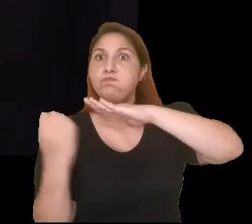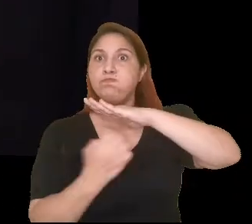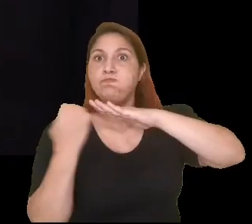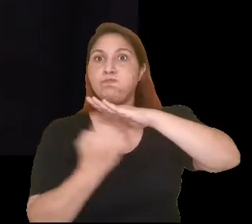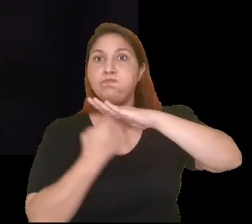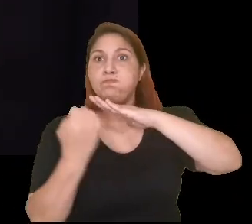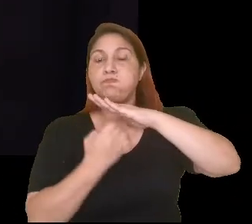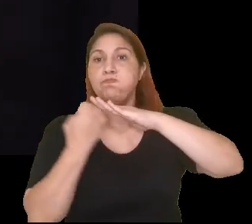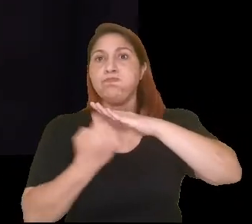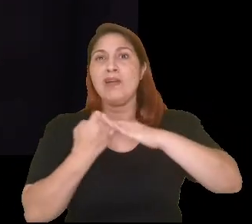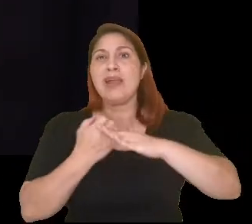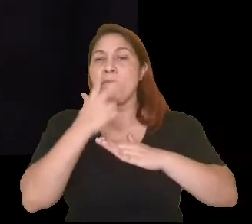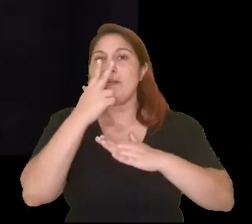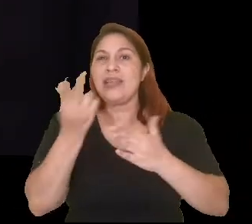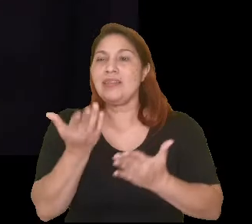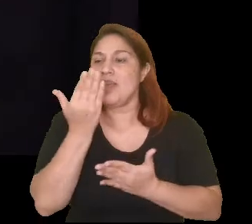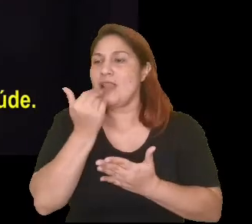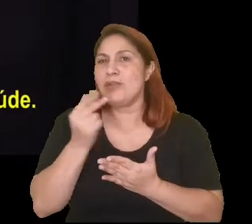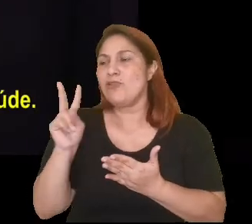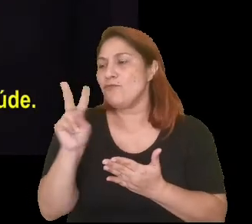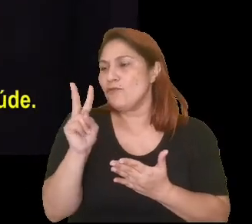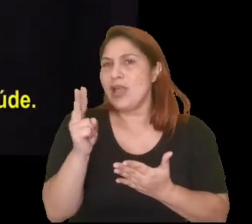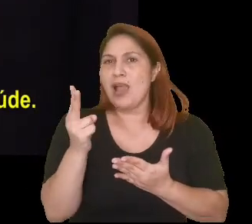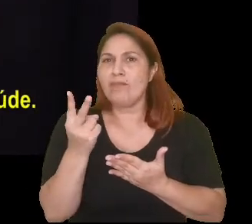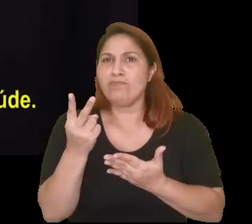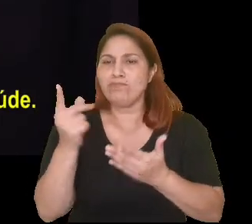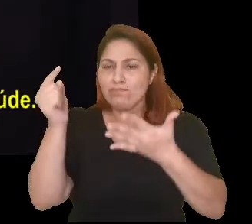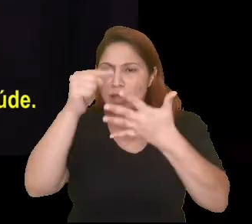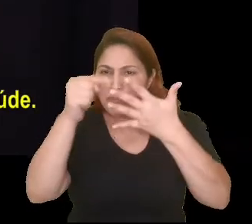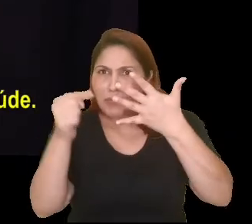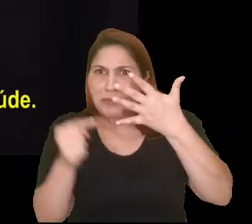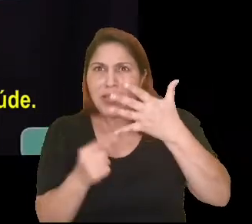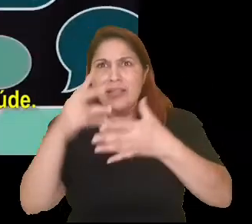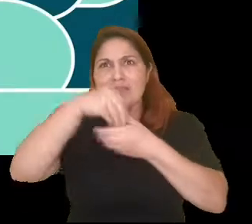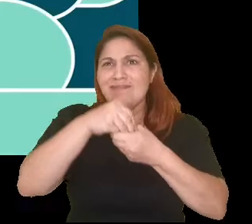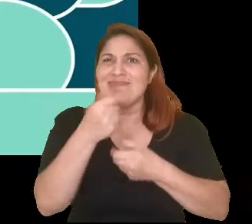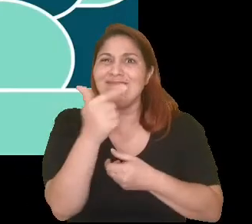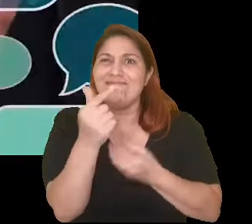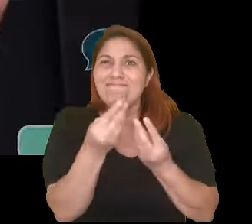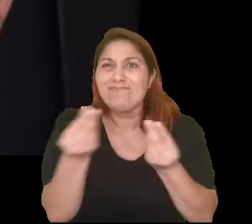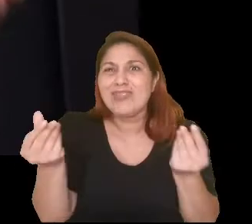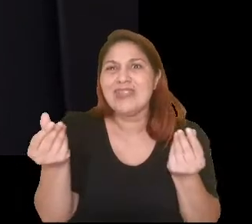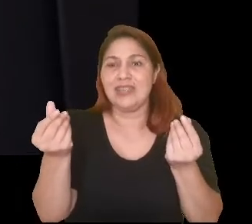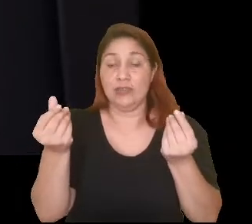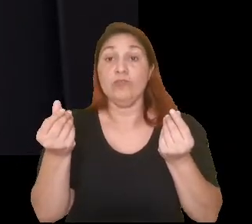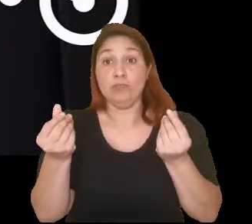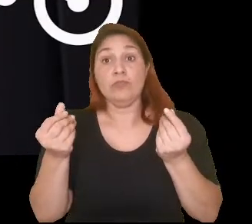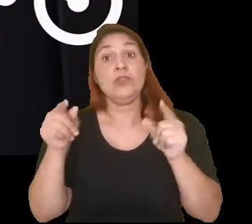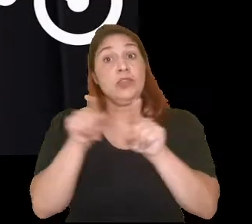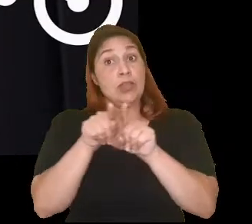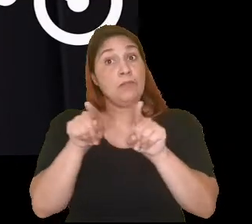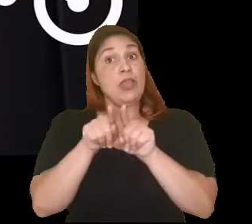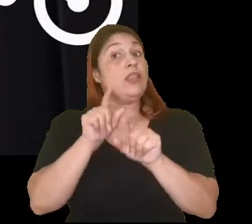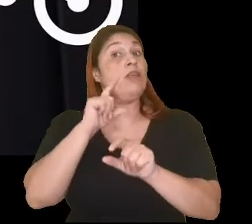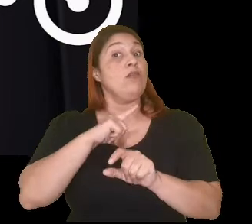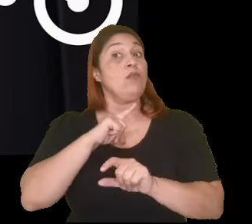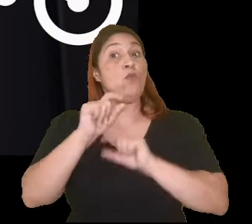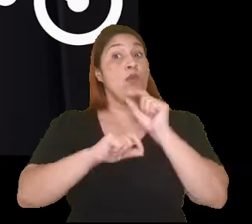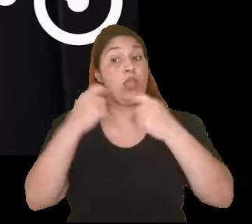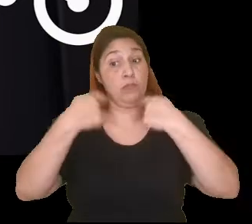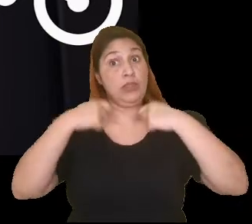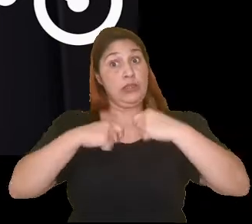o que faz ele perder o seu valor nutritivo e aquilo que realmente importa para a nossa saúde. Fechando o nosso tripé, temos a prática de atividades